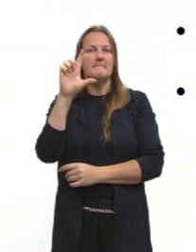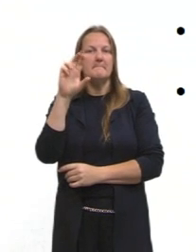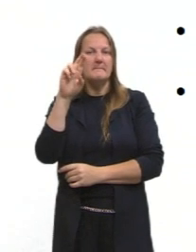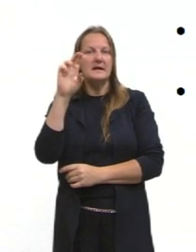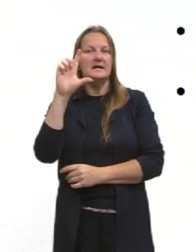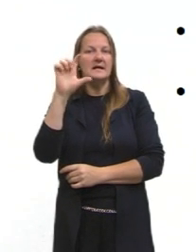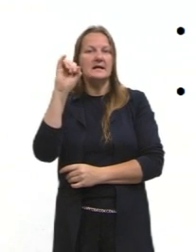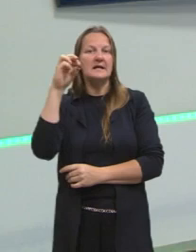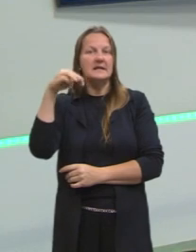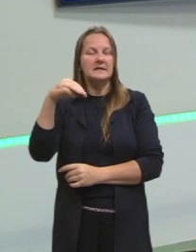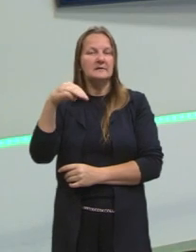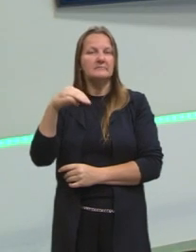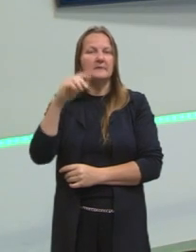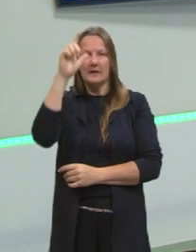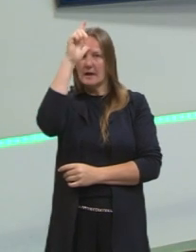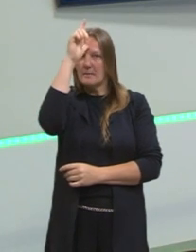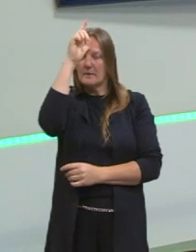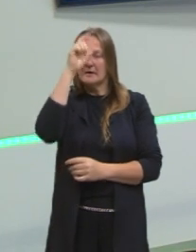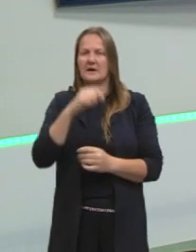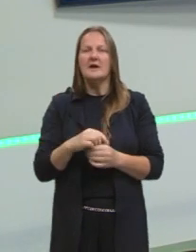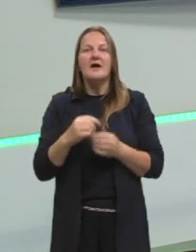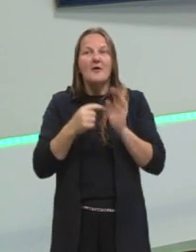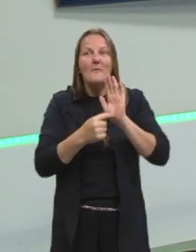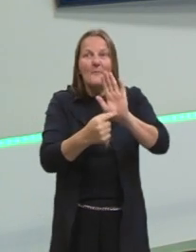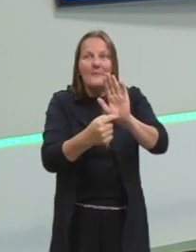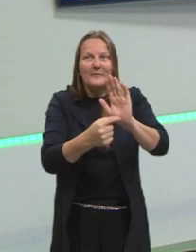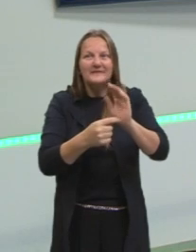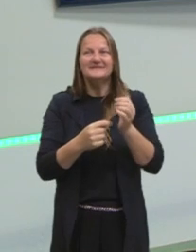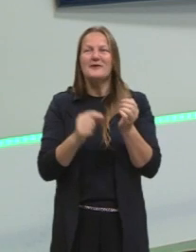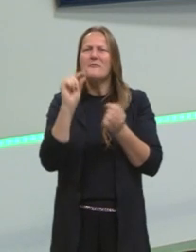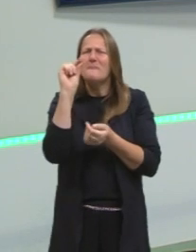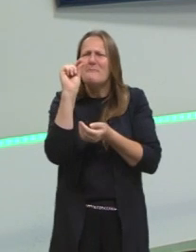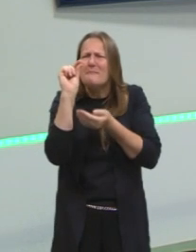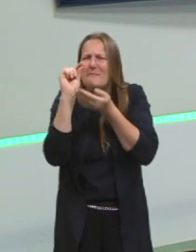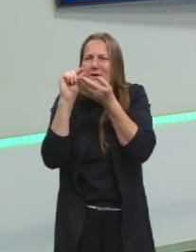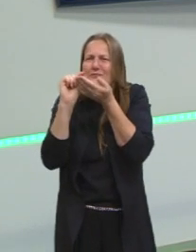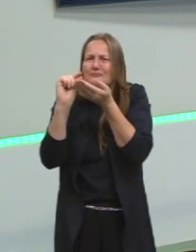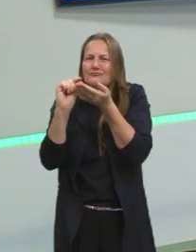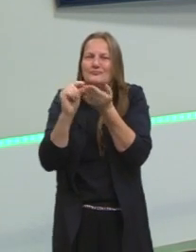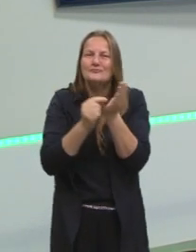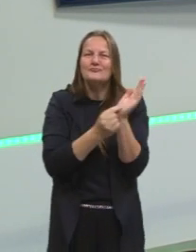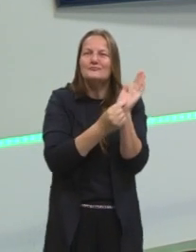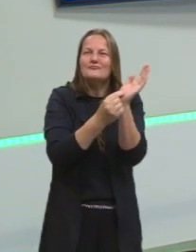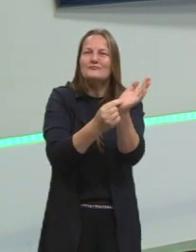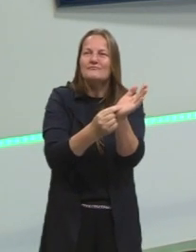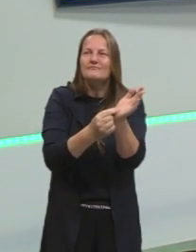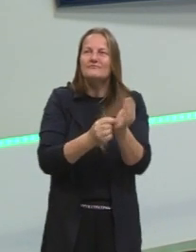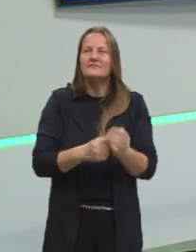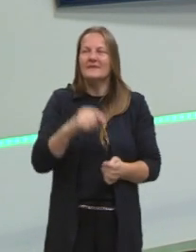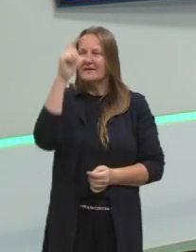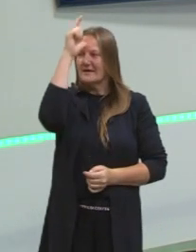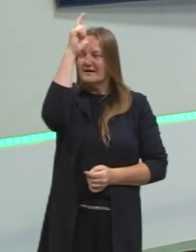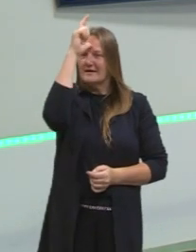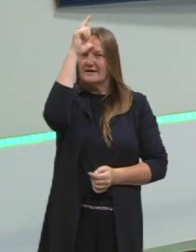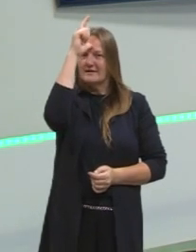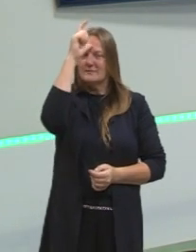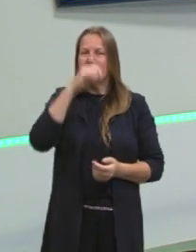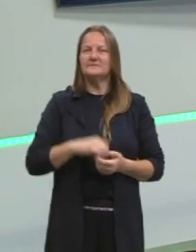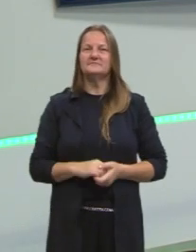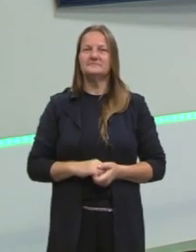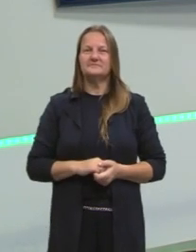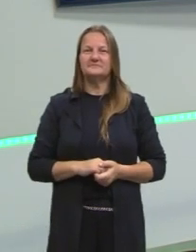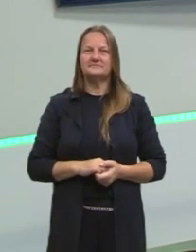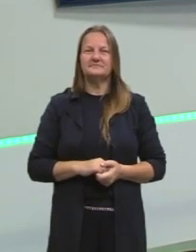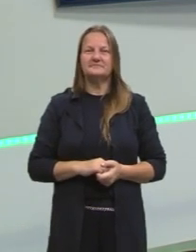trouxe aqui um pedacinho do Muro de Berlim. Veio lá da Alemanha. Esse